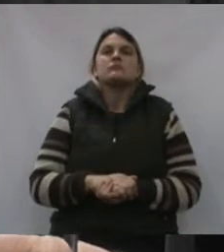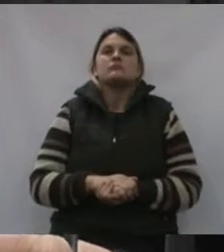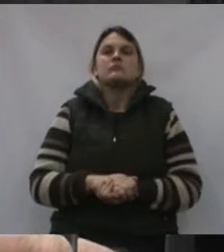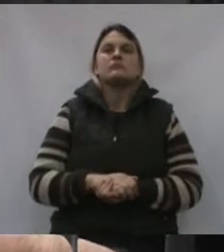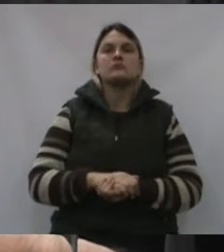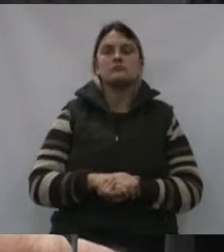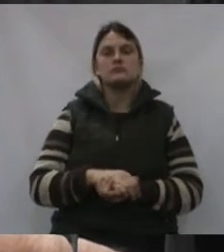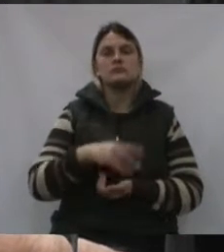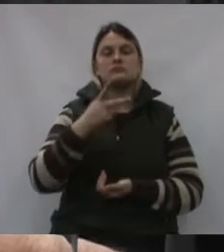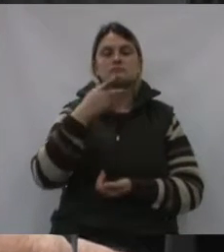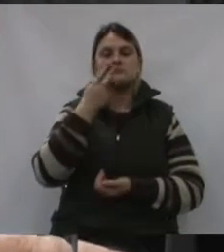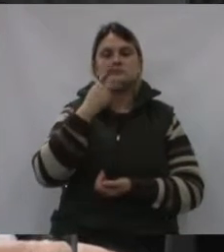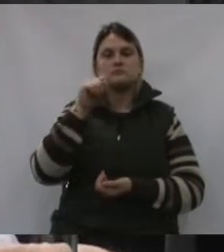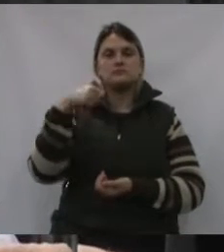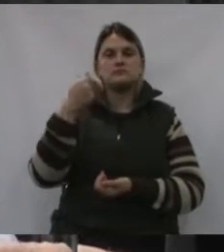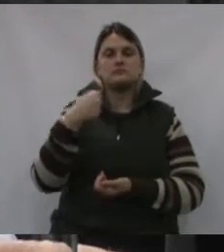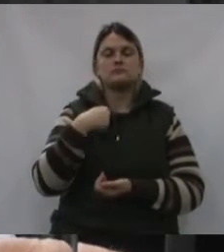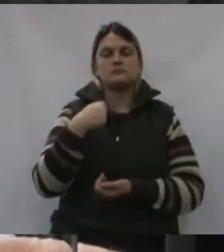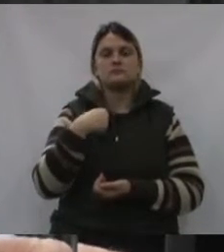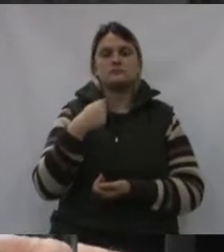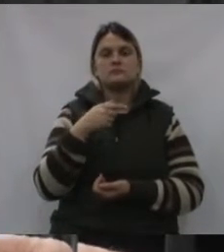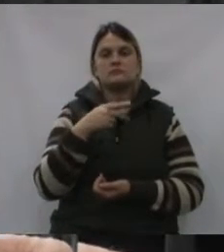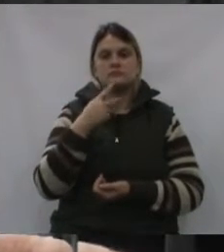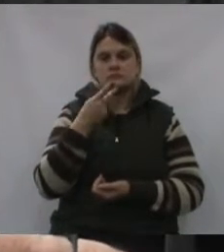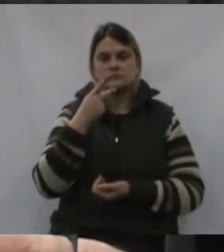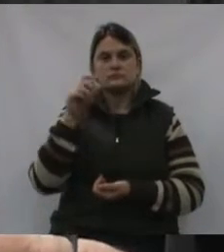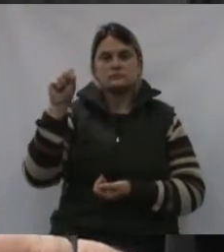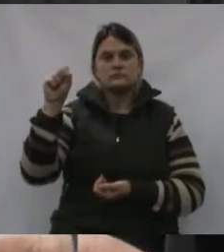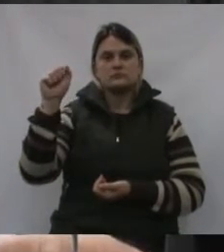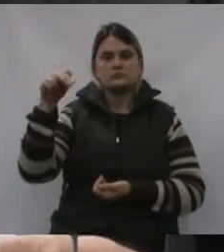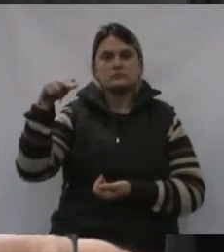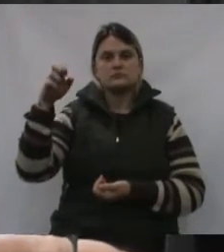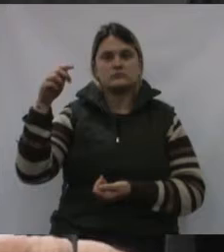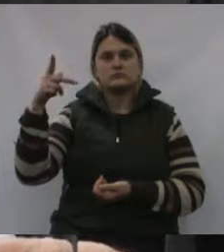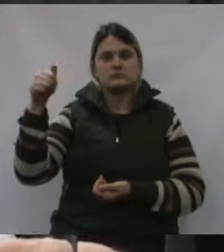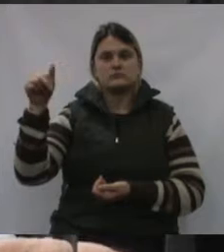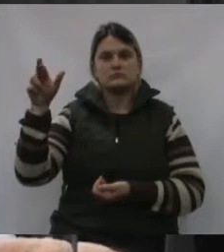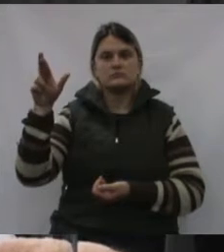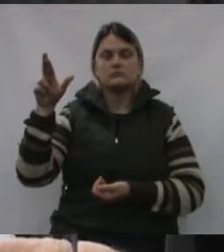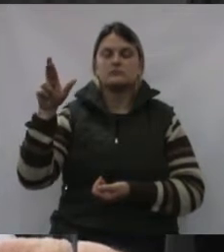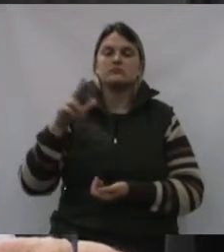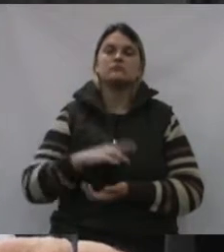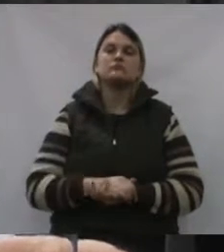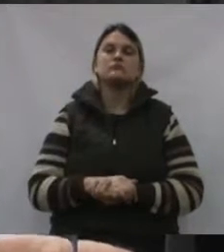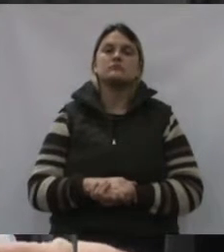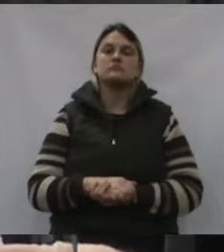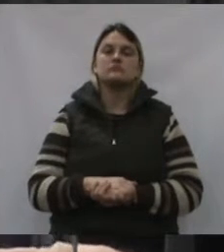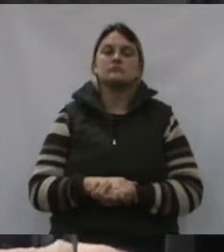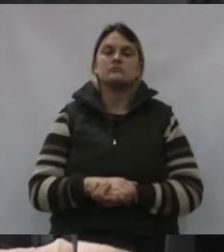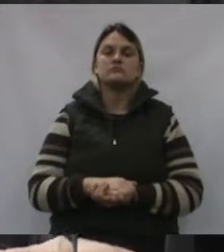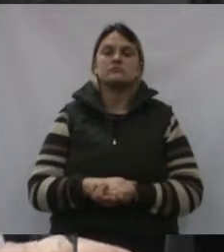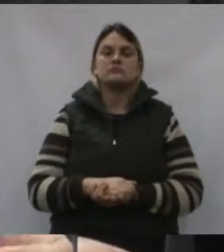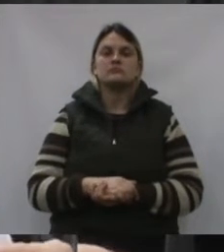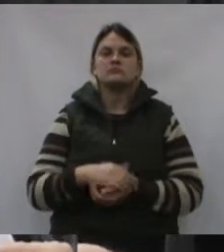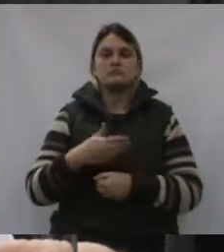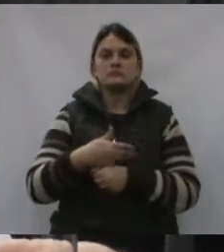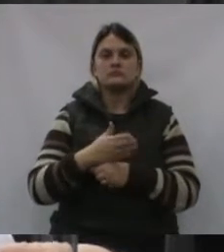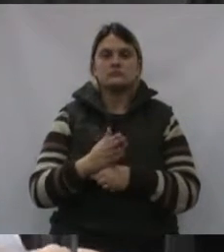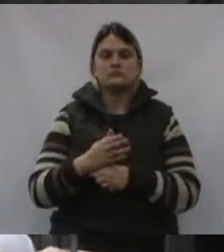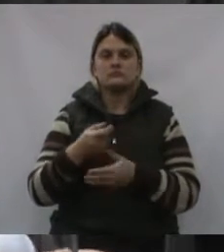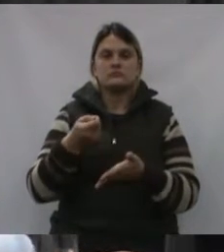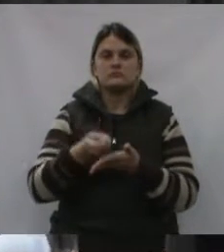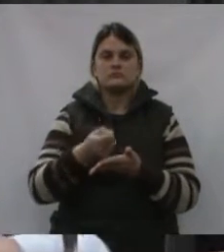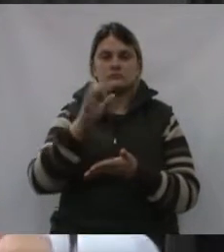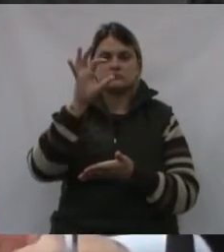respeito do que eu comentei na tribuna a respeito da Sanepar. Além da taxa de